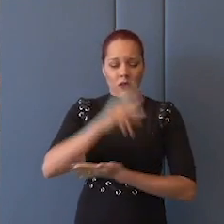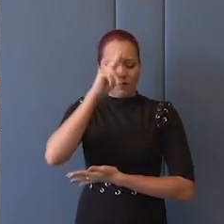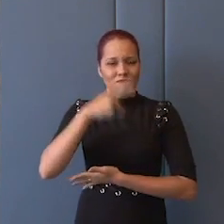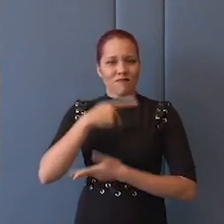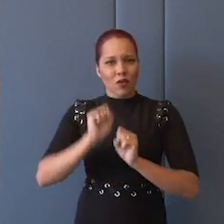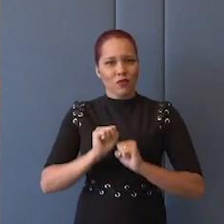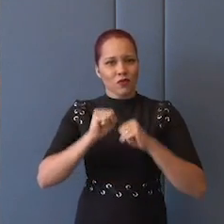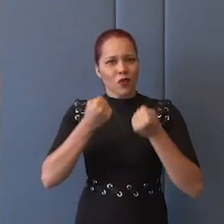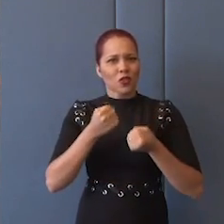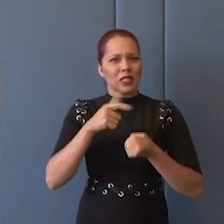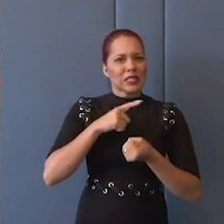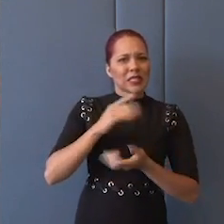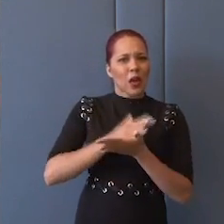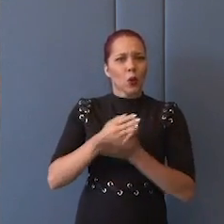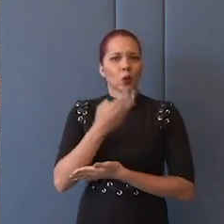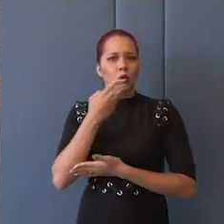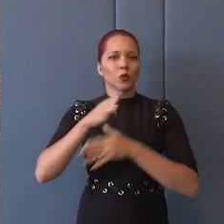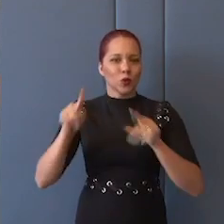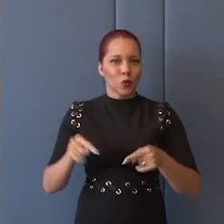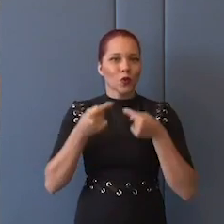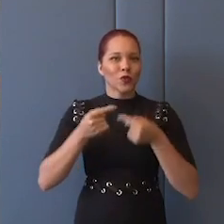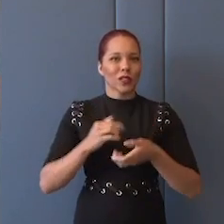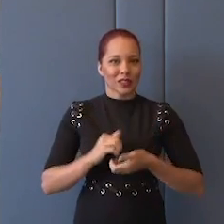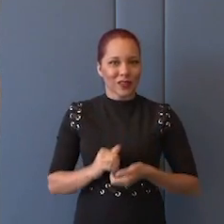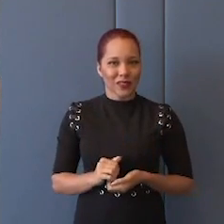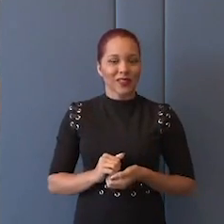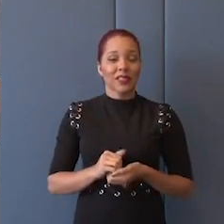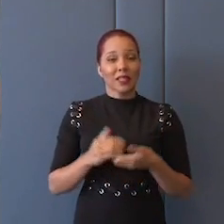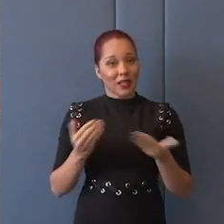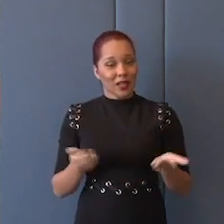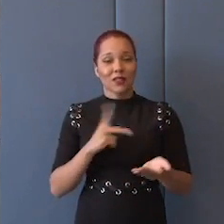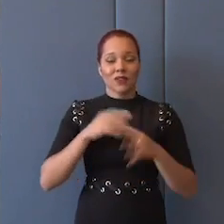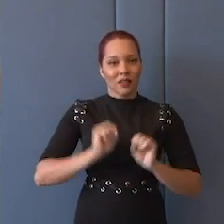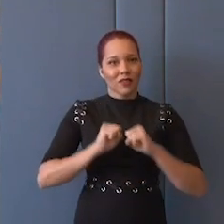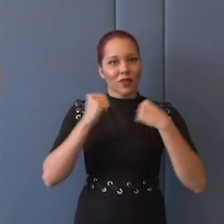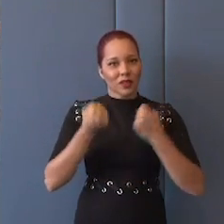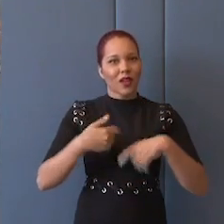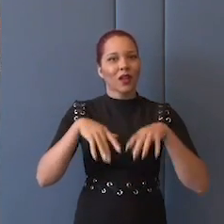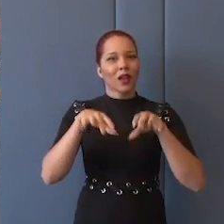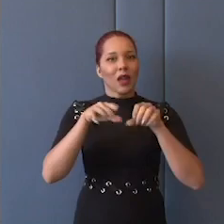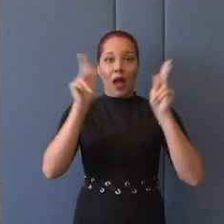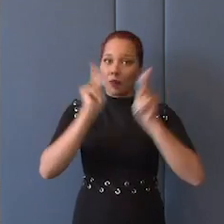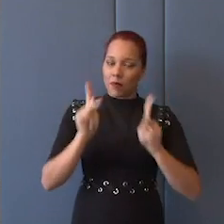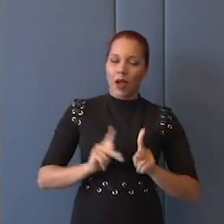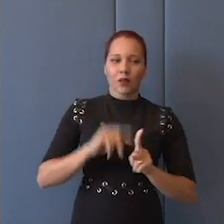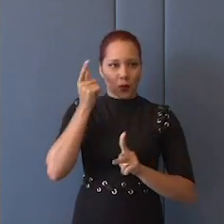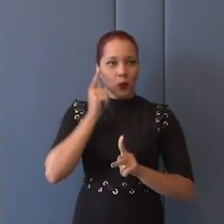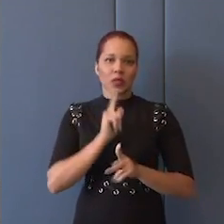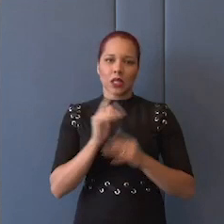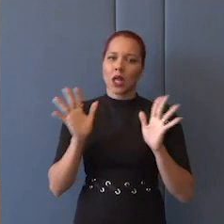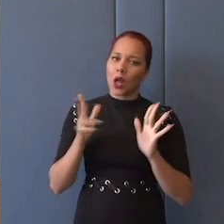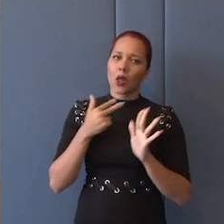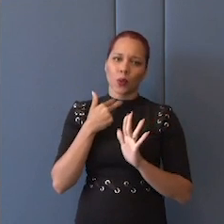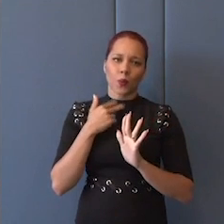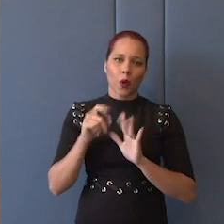se exerce em algum tipo de conflito. E aí se você vai defender sistematicamente a paz, você vai dizer que não, você não